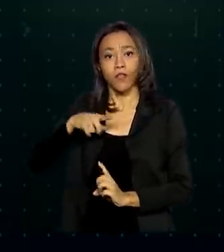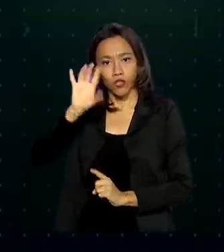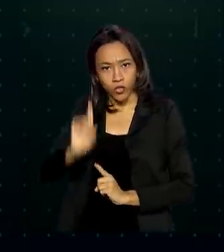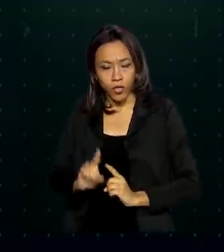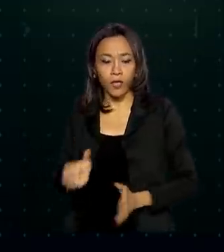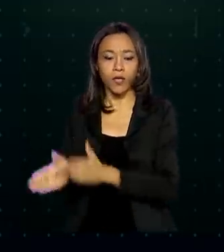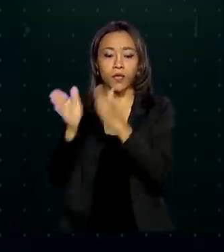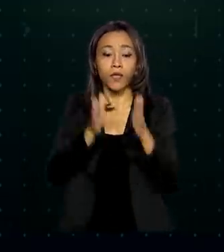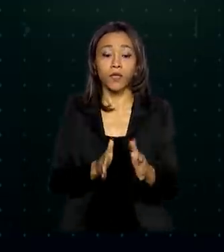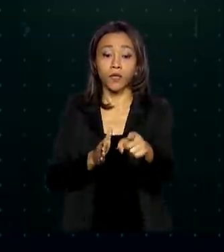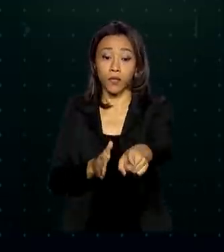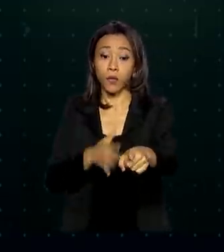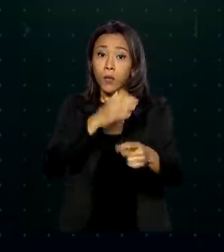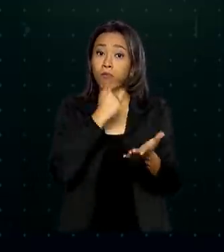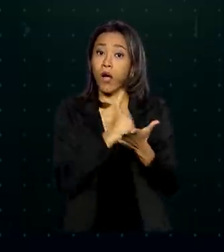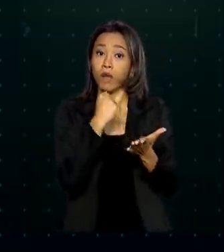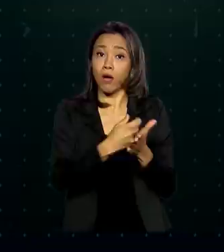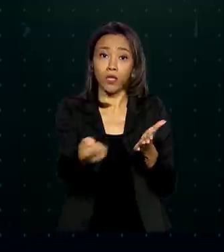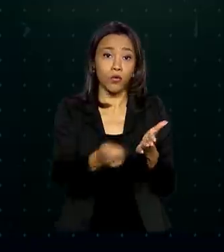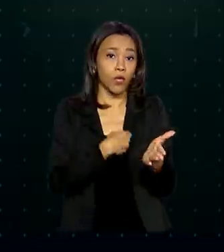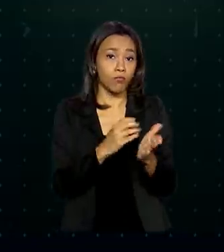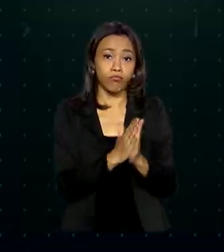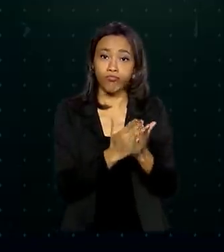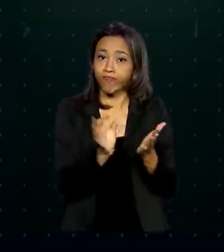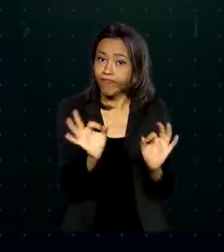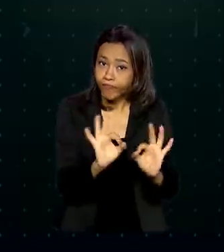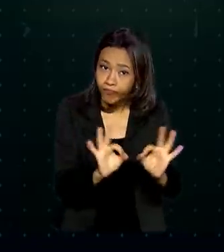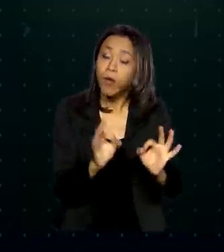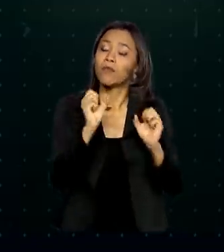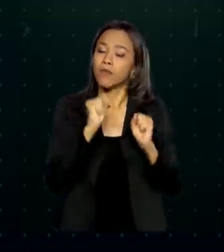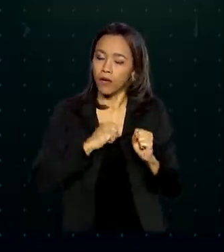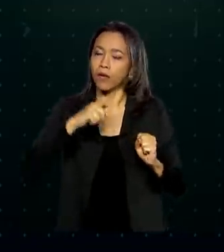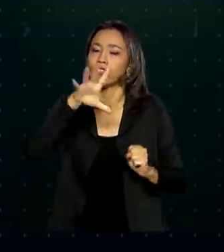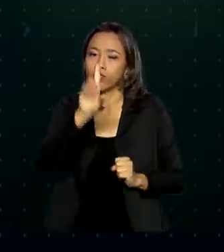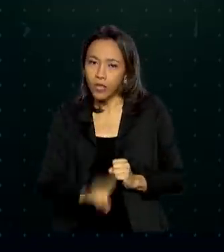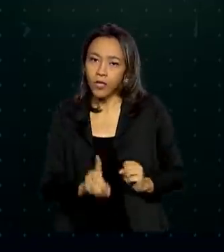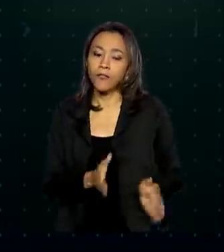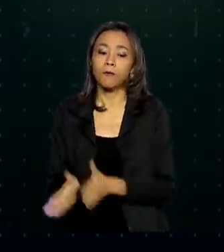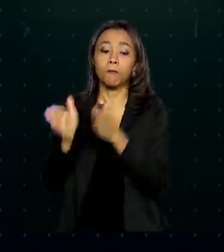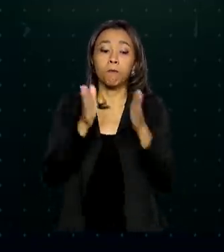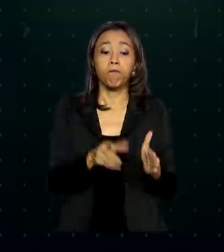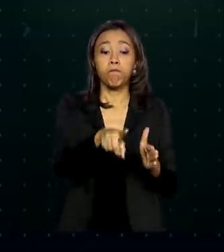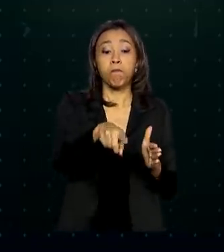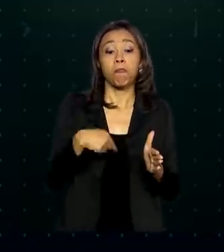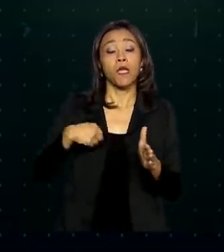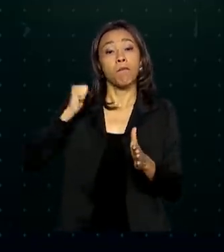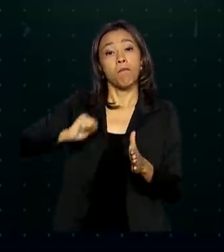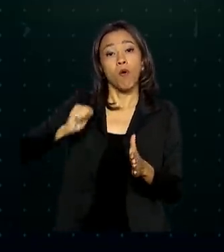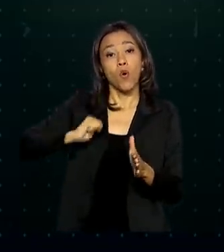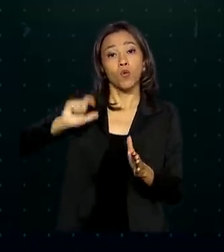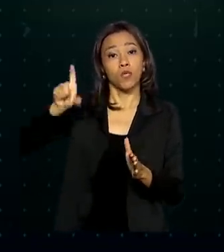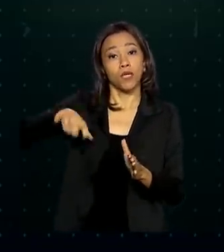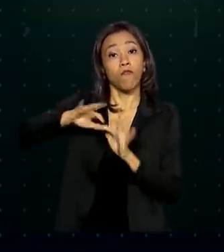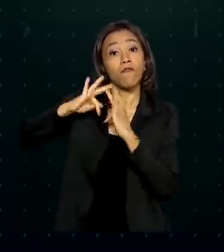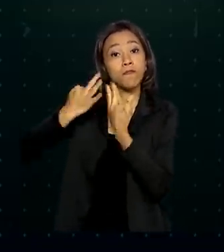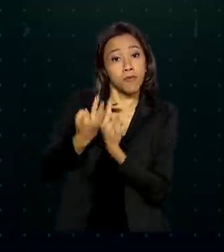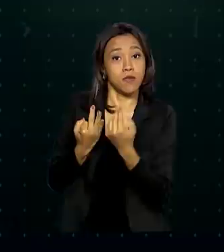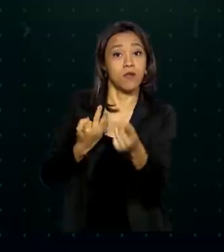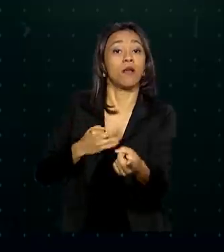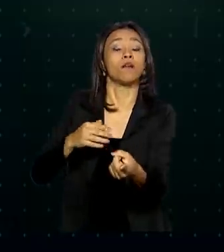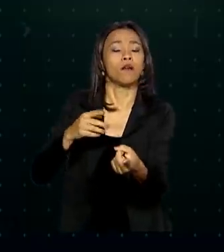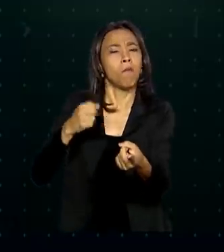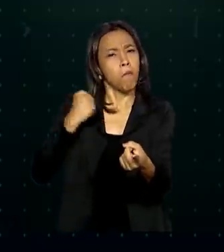inscrito no Cadastro Único para Programas Sociais do Governo Federal e os beneficiários do Bolsa Família, que neste caso